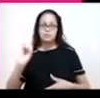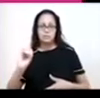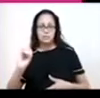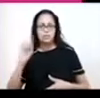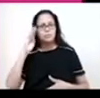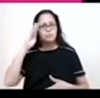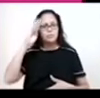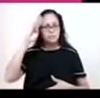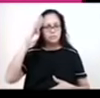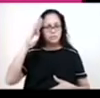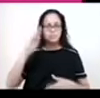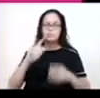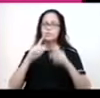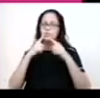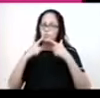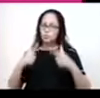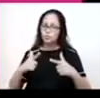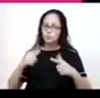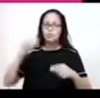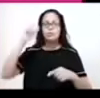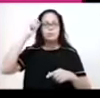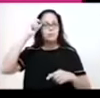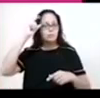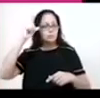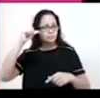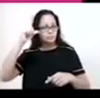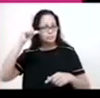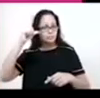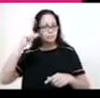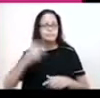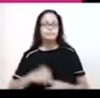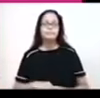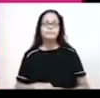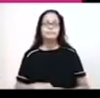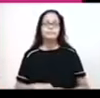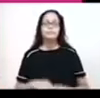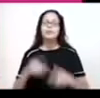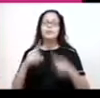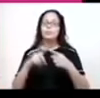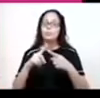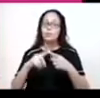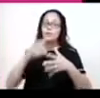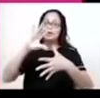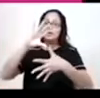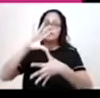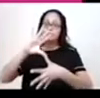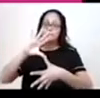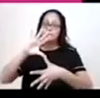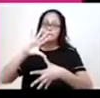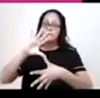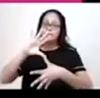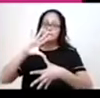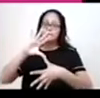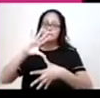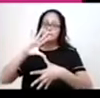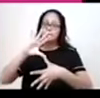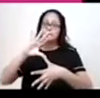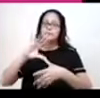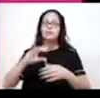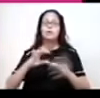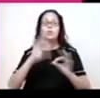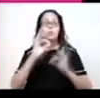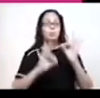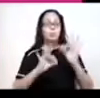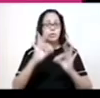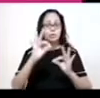principalmente o aspecto cultural e do idioma que a gente já falou que não é tão preciso. Por quê? A América Latina passou por um processo